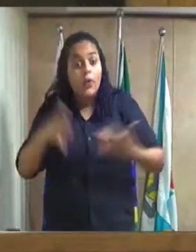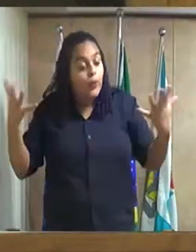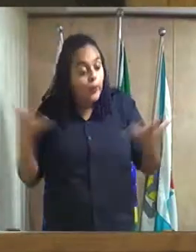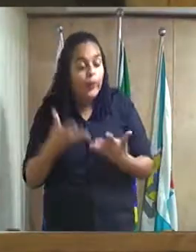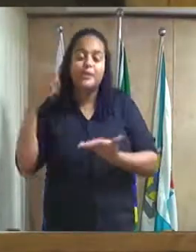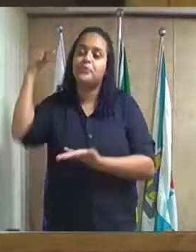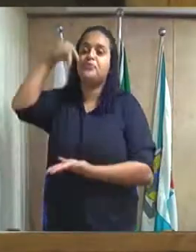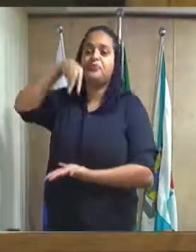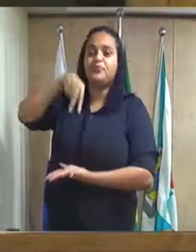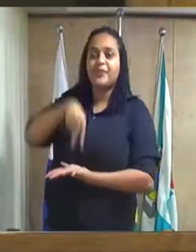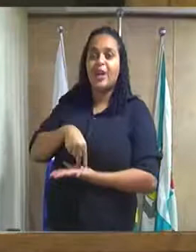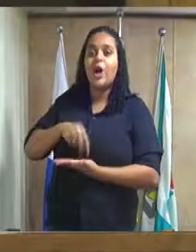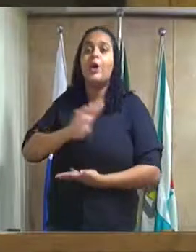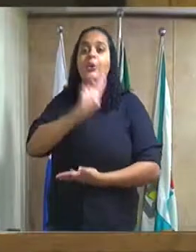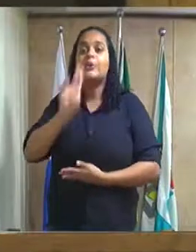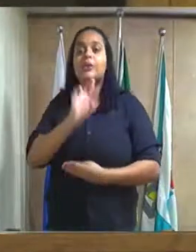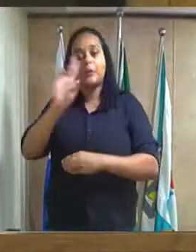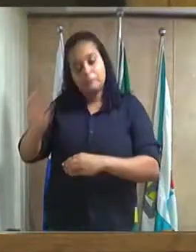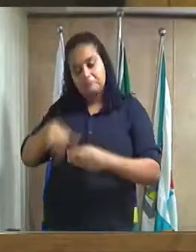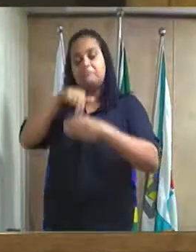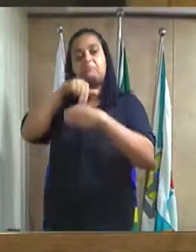usando a palavra